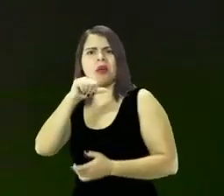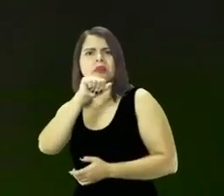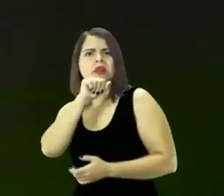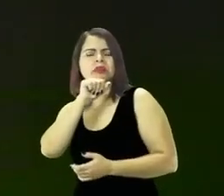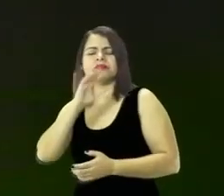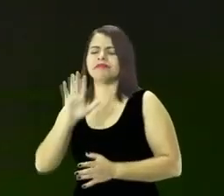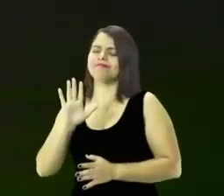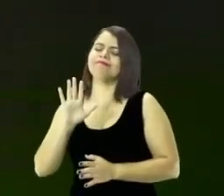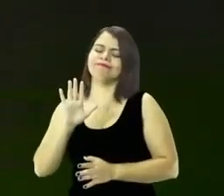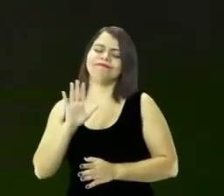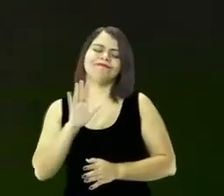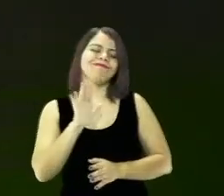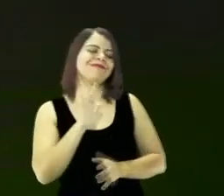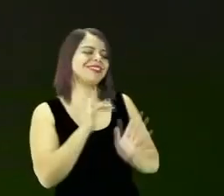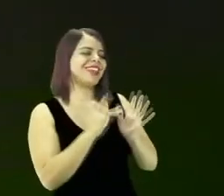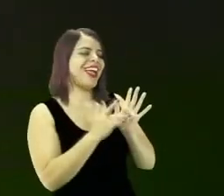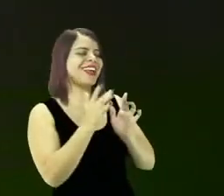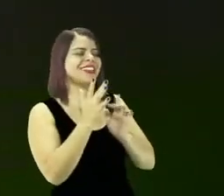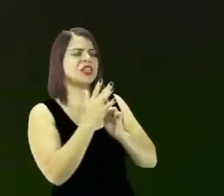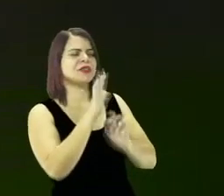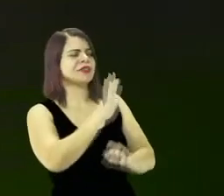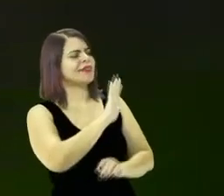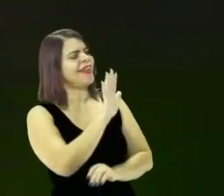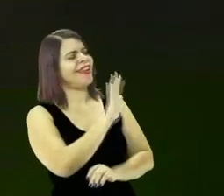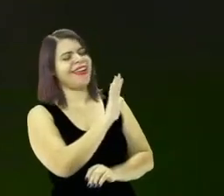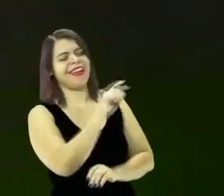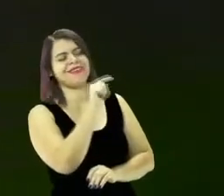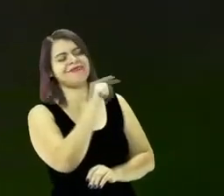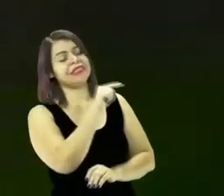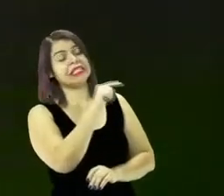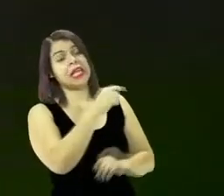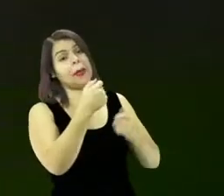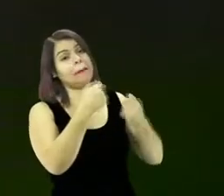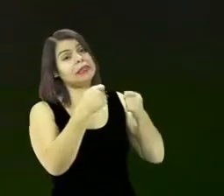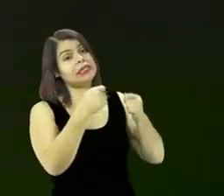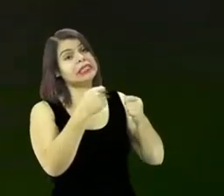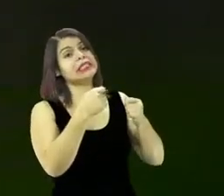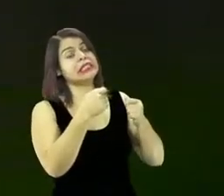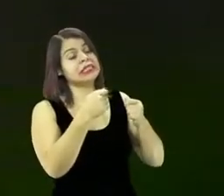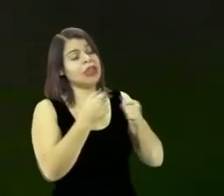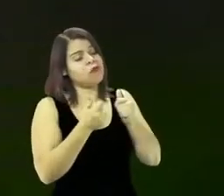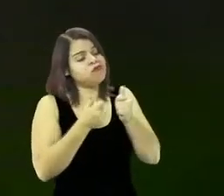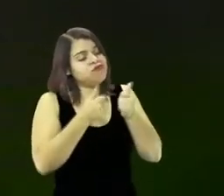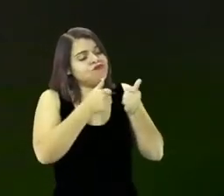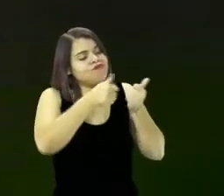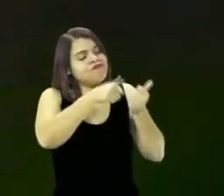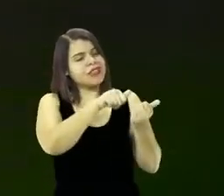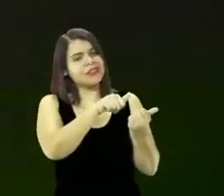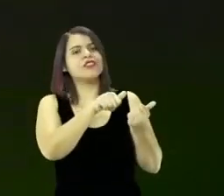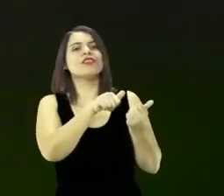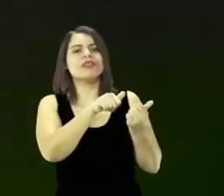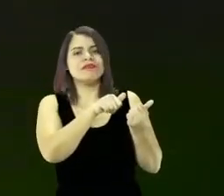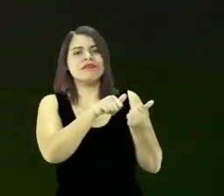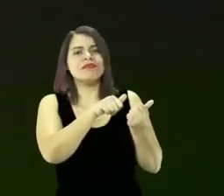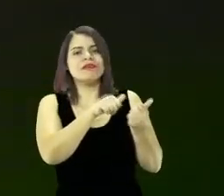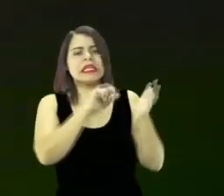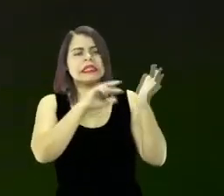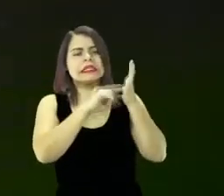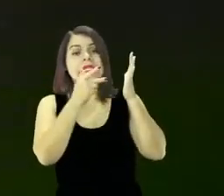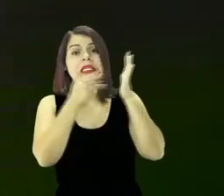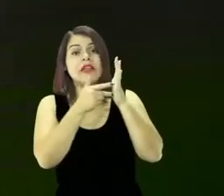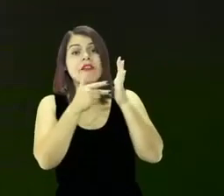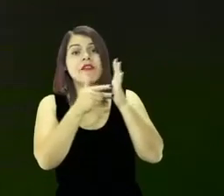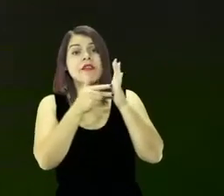e aí Jesus não estava dizendo nada disso Jesus estava dizendo que é necessário nascer da água e do espírito água e espírito é uma